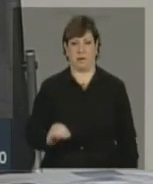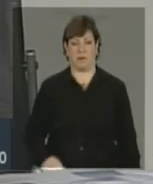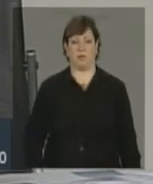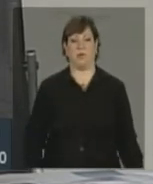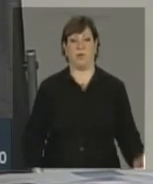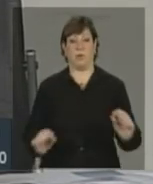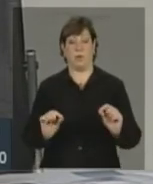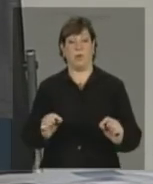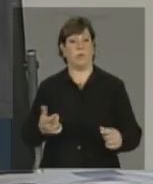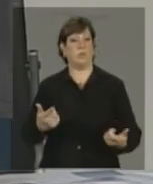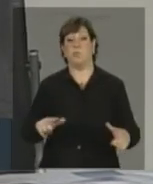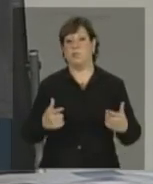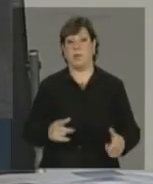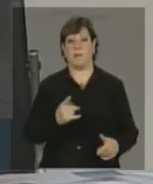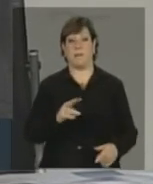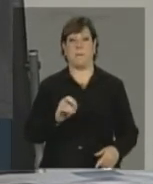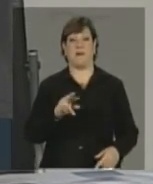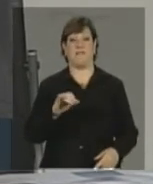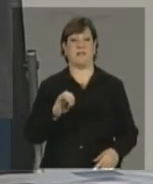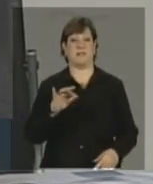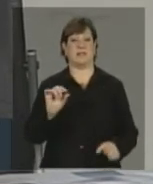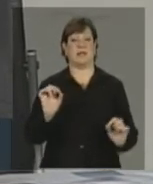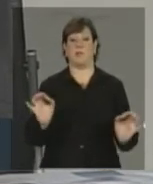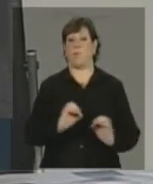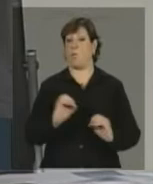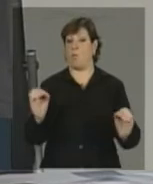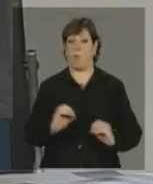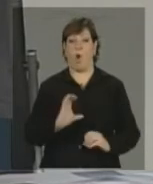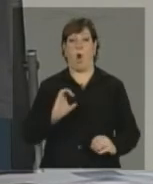Não está prevista nenhuma compensação